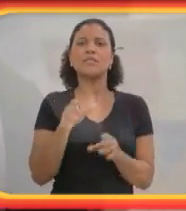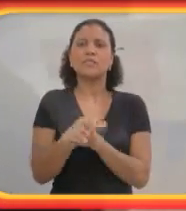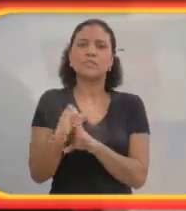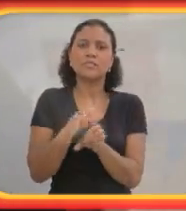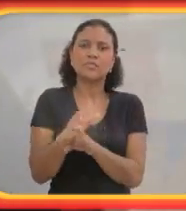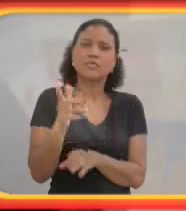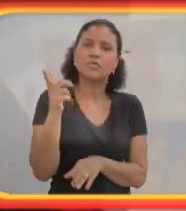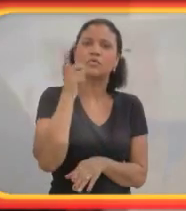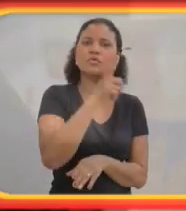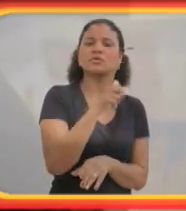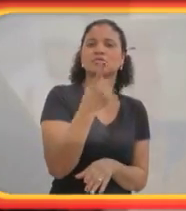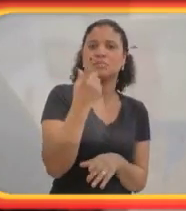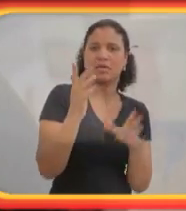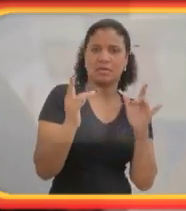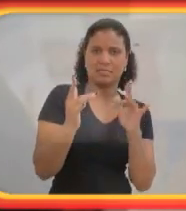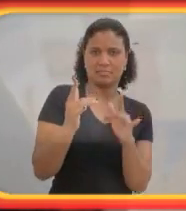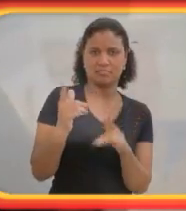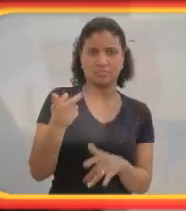ela um cactus?